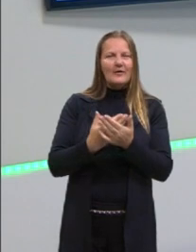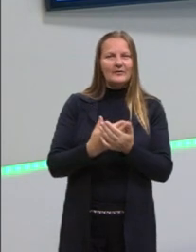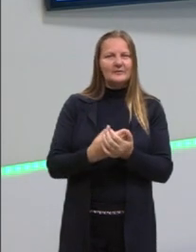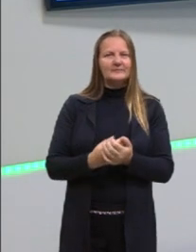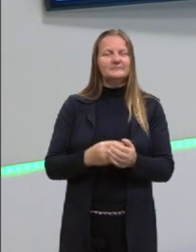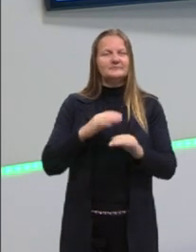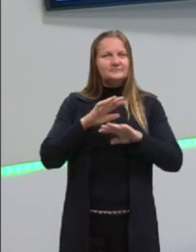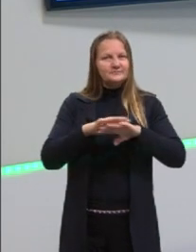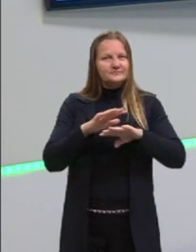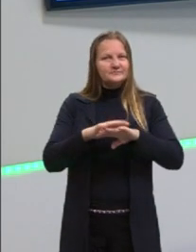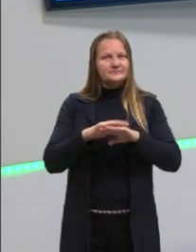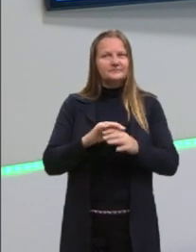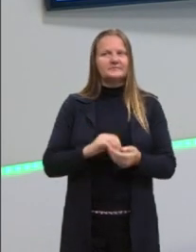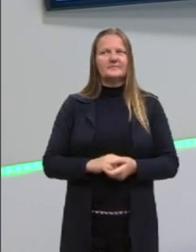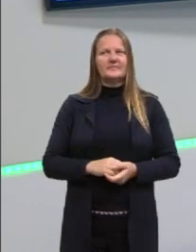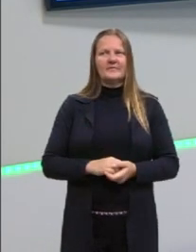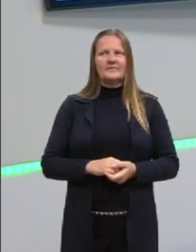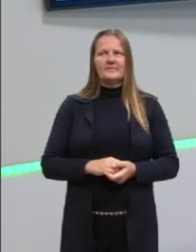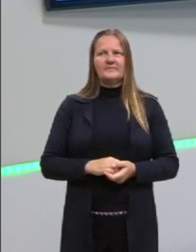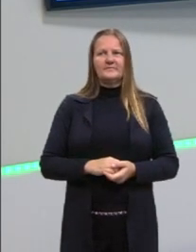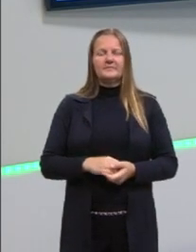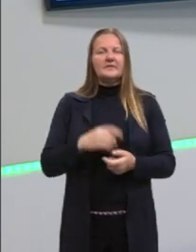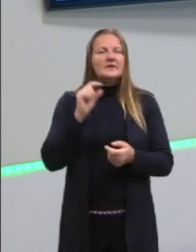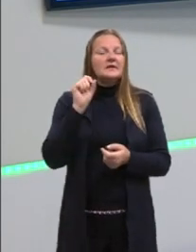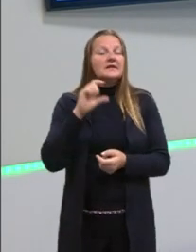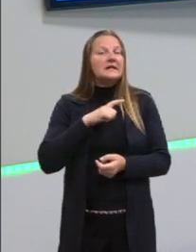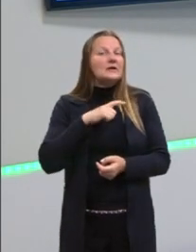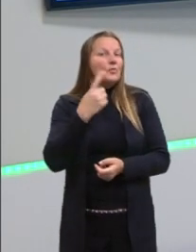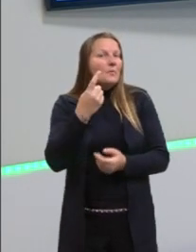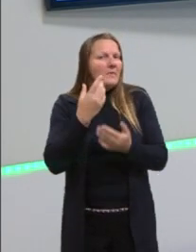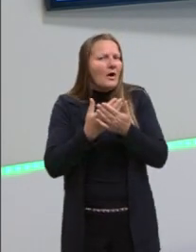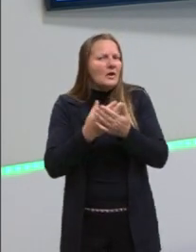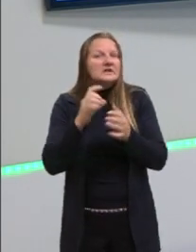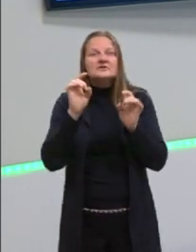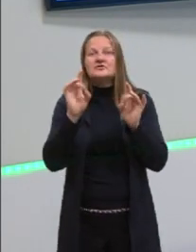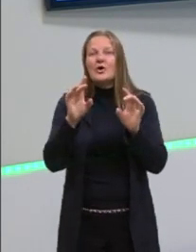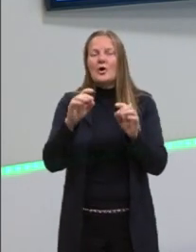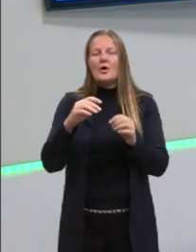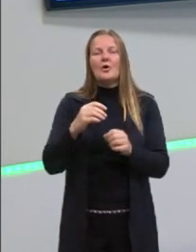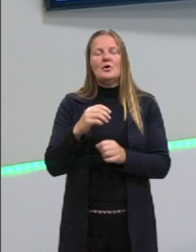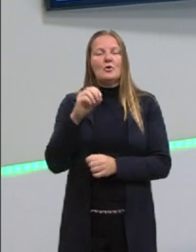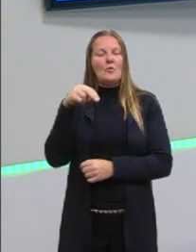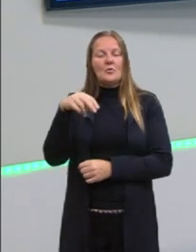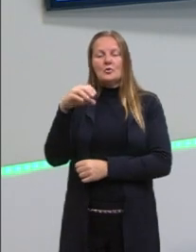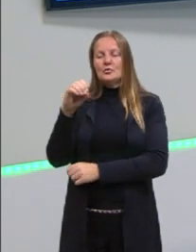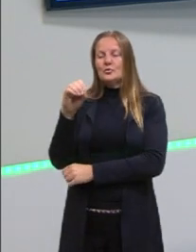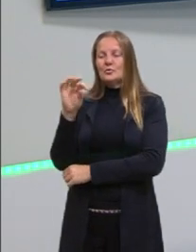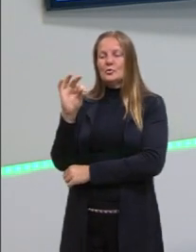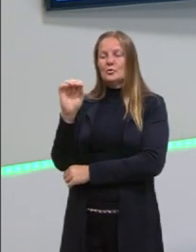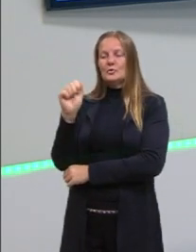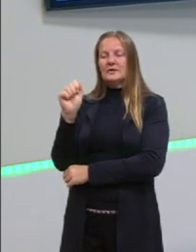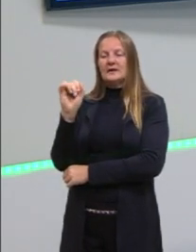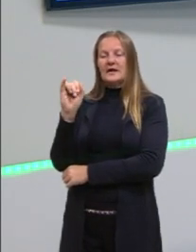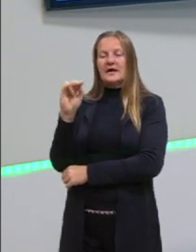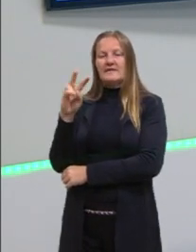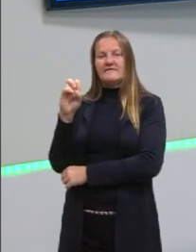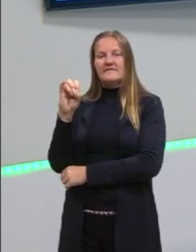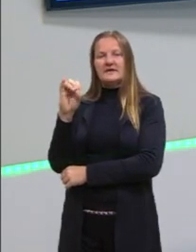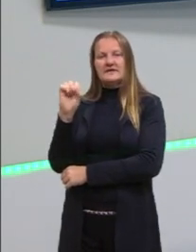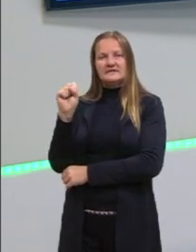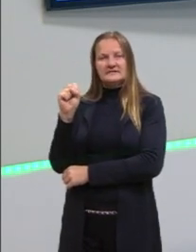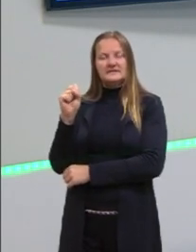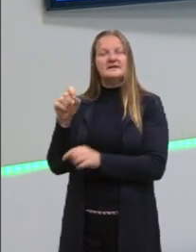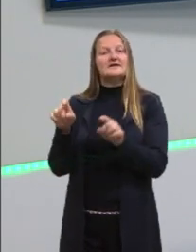aulas de matemática. Nós trabalhamos uma aula somente produtos notáveis e fatoração. E daí vocês podem relembrar bastante,